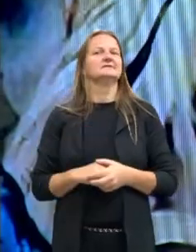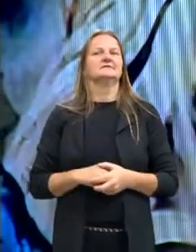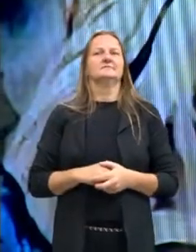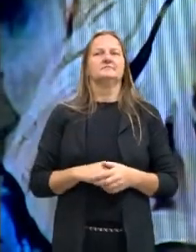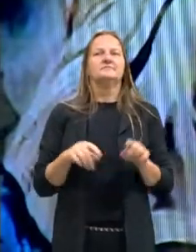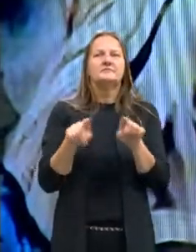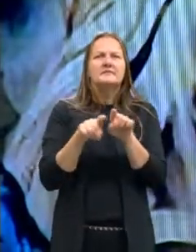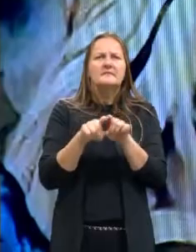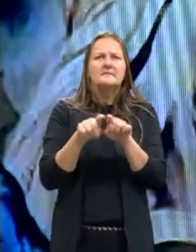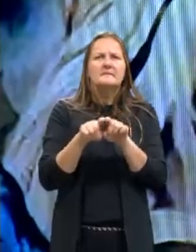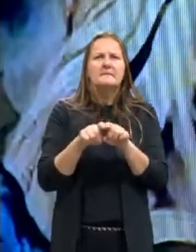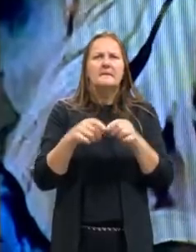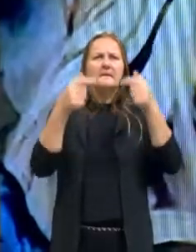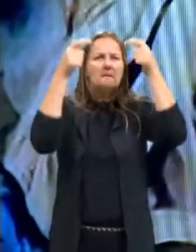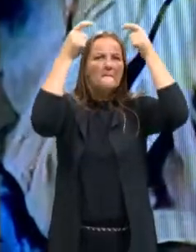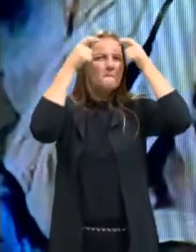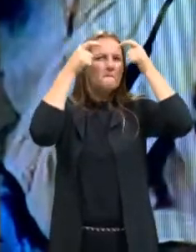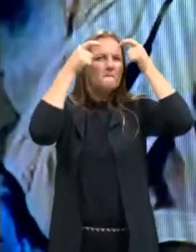também ali uma cartola,